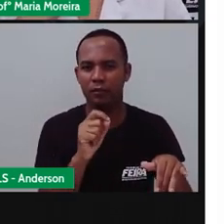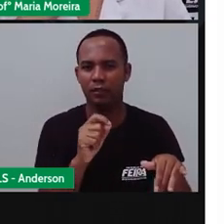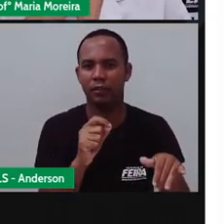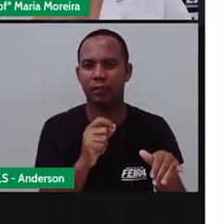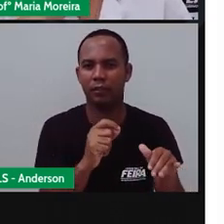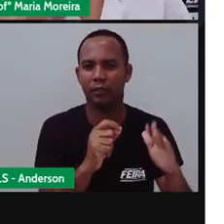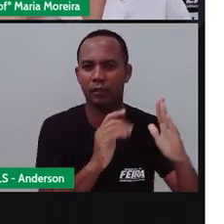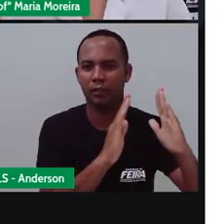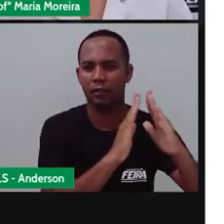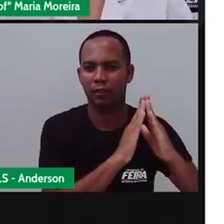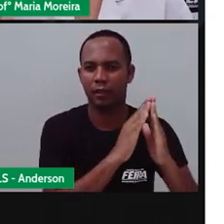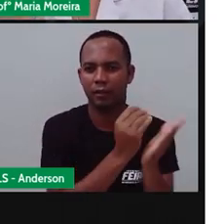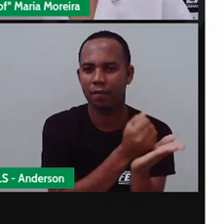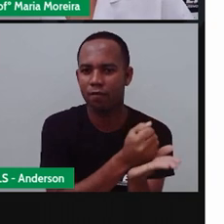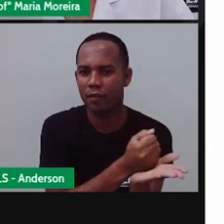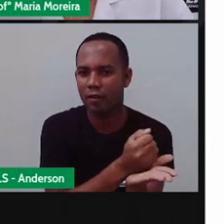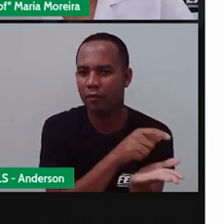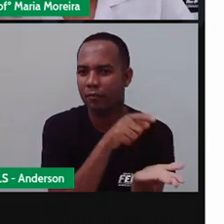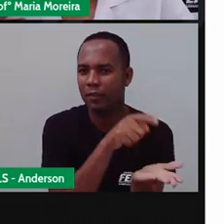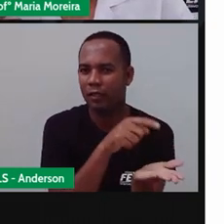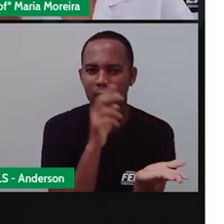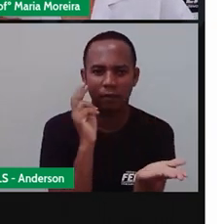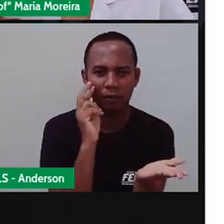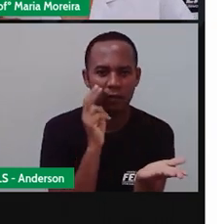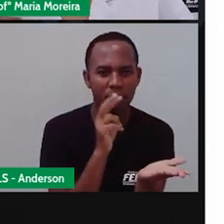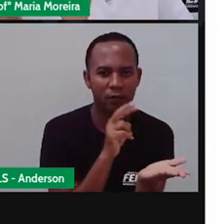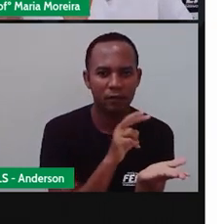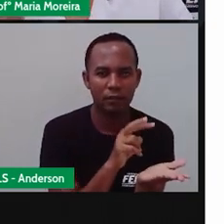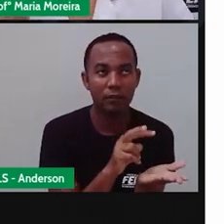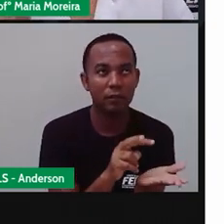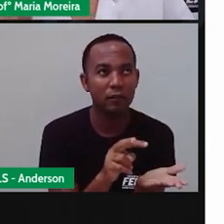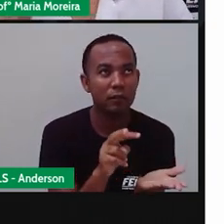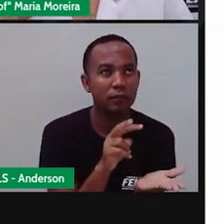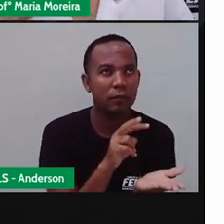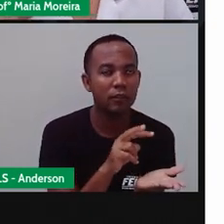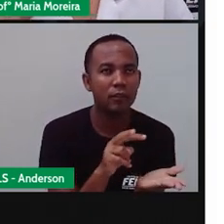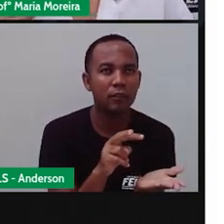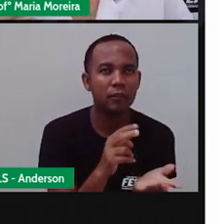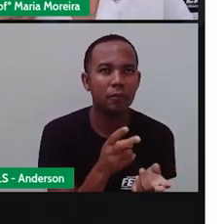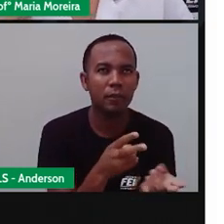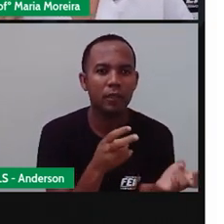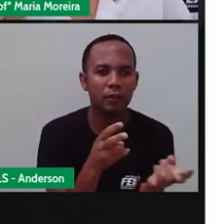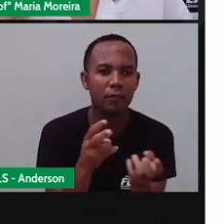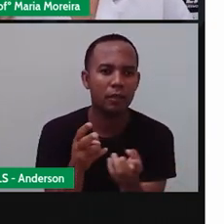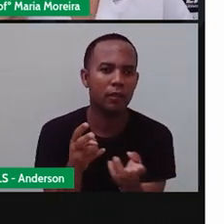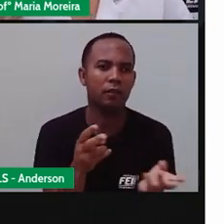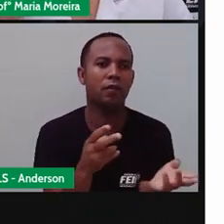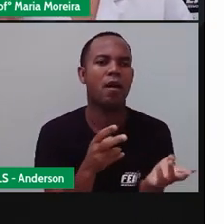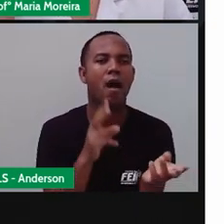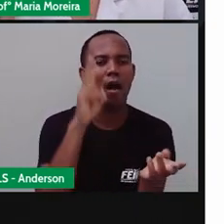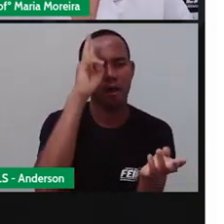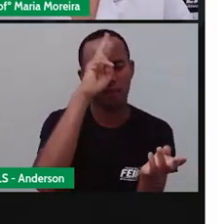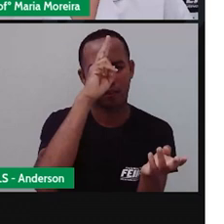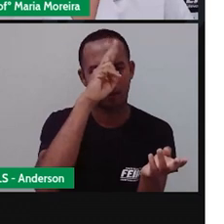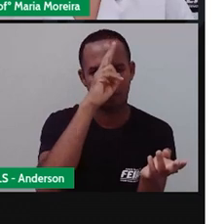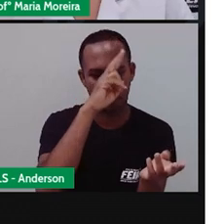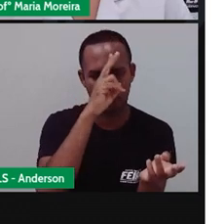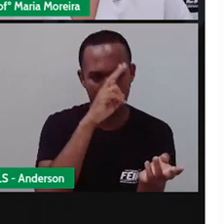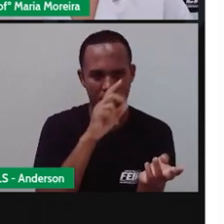farmácia. Então, eu vou fazer o quê? Olhando de cima. Porque quando eu olho de cima, eu também vou lembrar do quê? Da